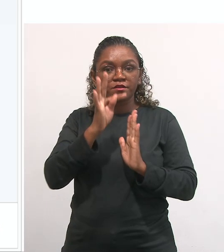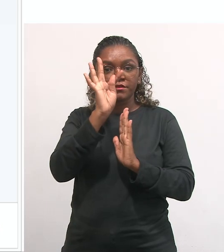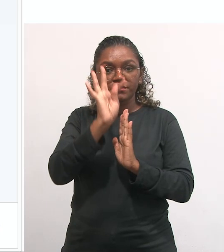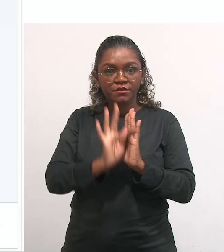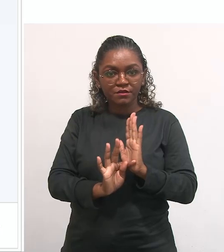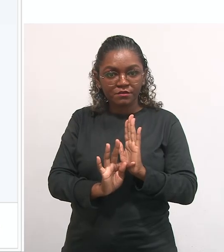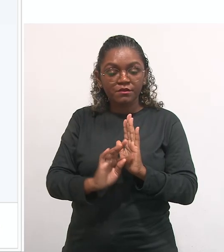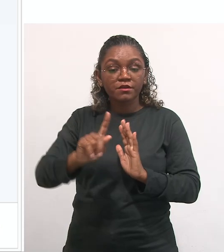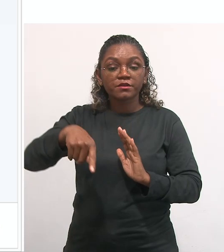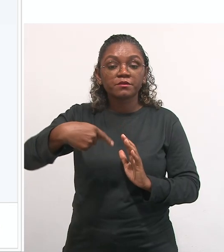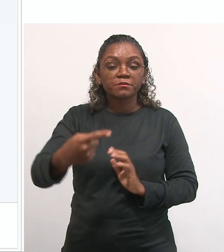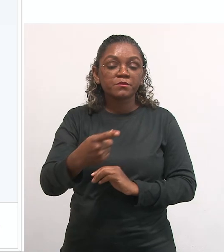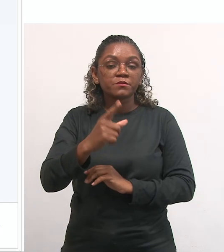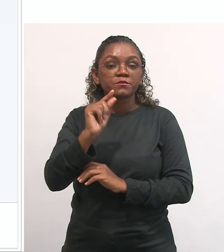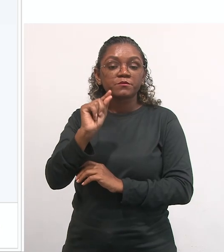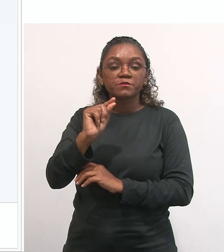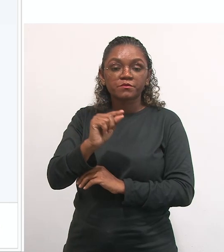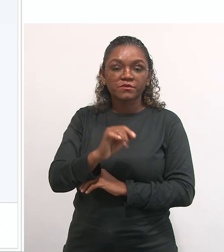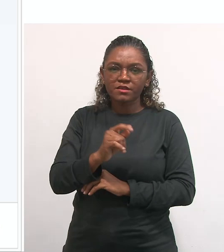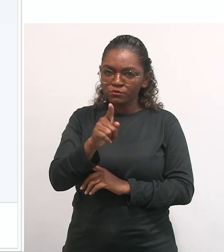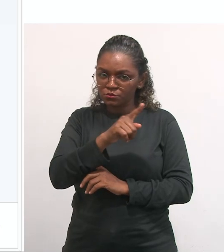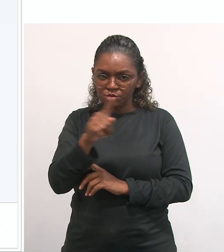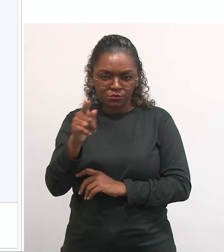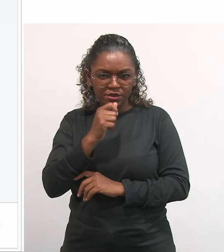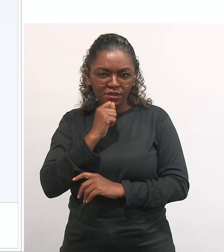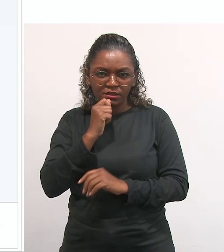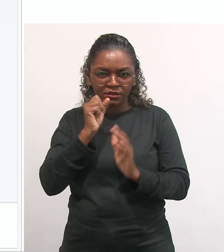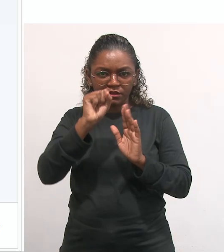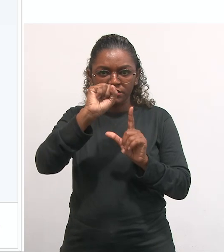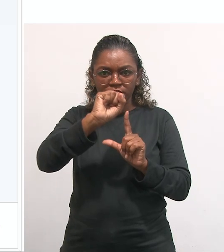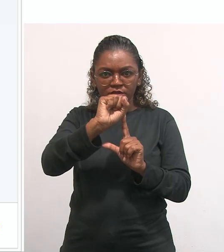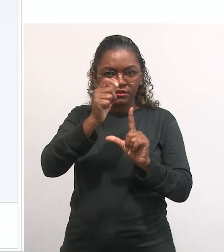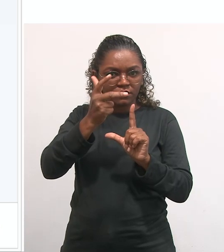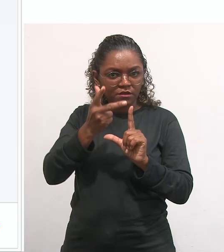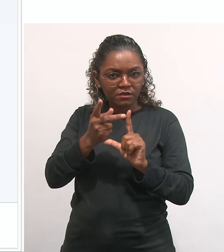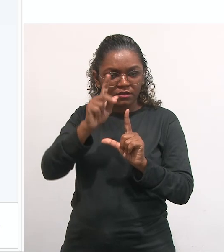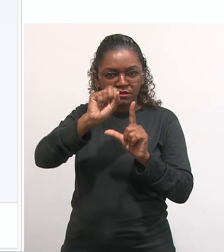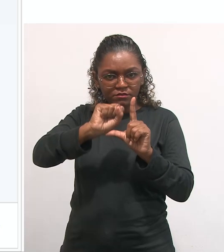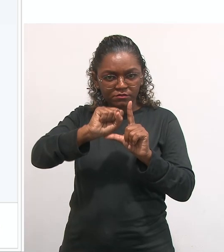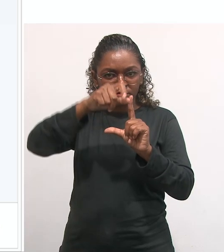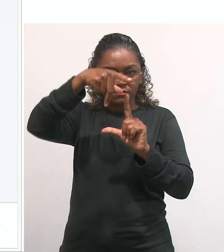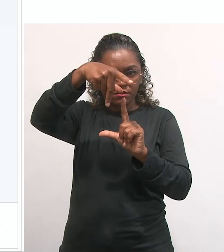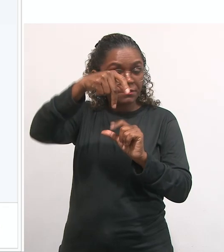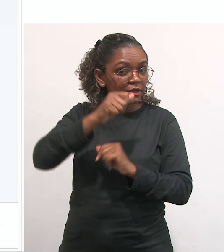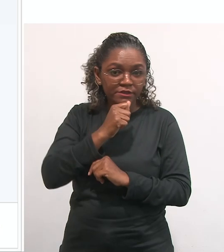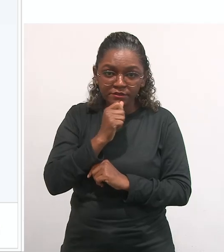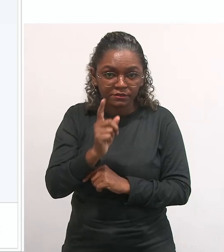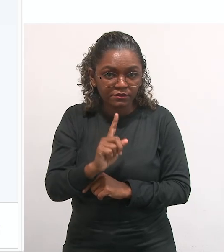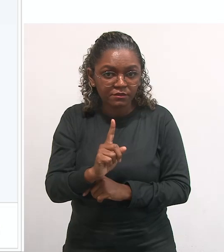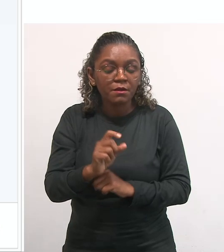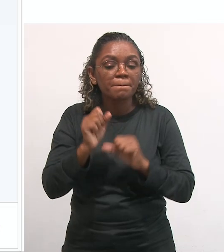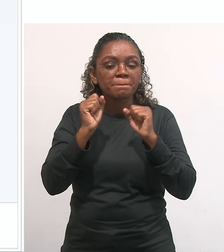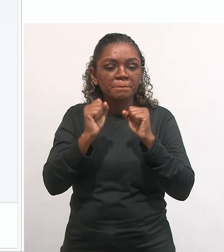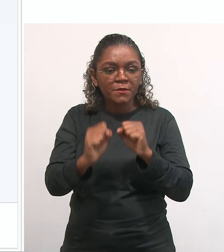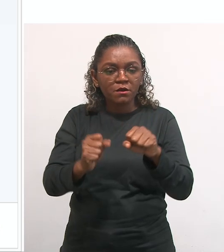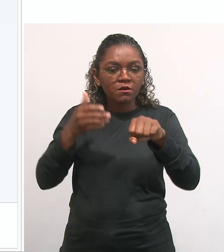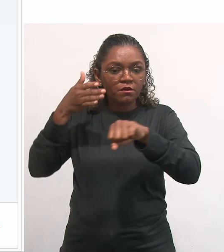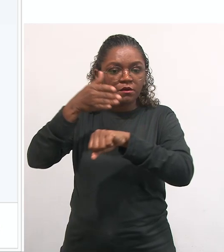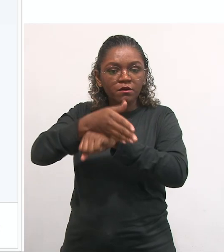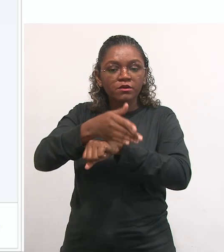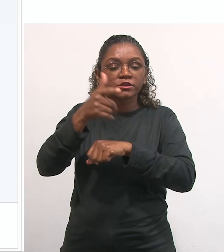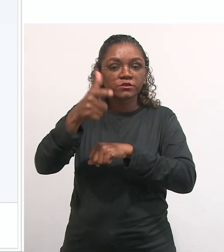texto, e nesse espaço, se você ainda não acessou o swap, que é o nosso sistema unificado da administração pública,